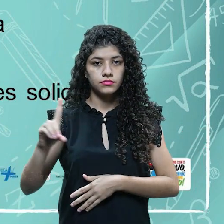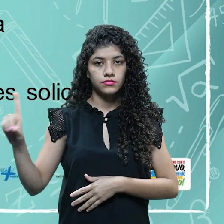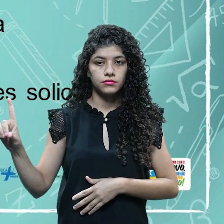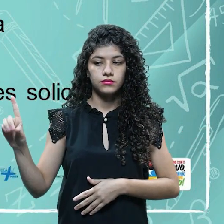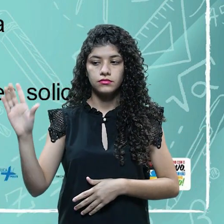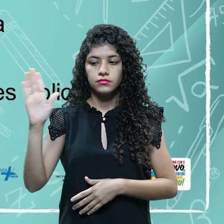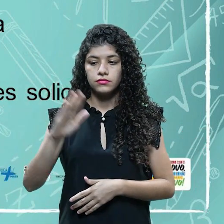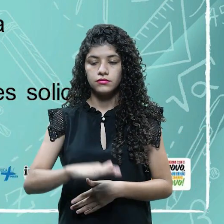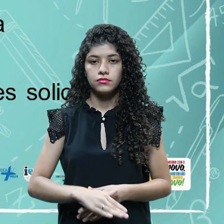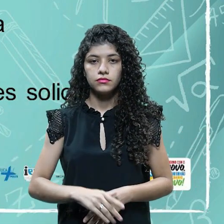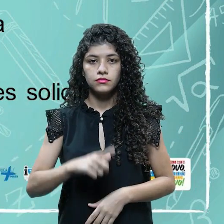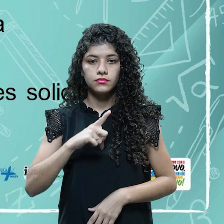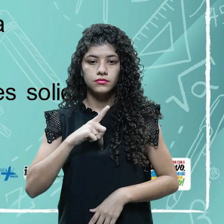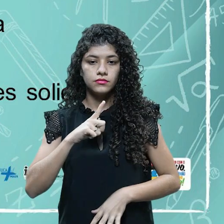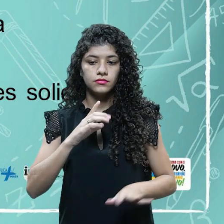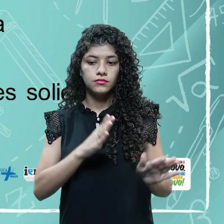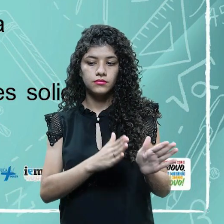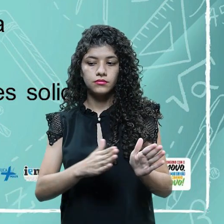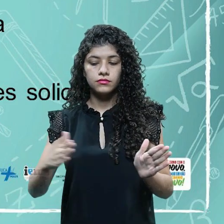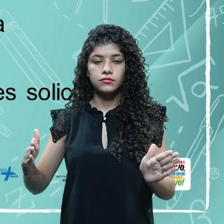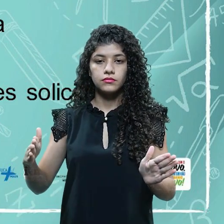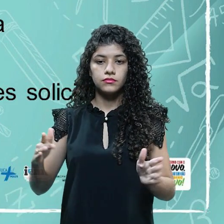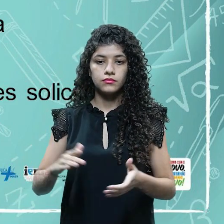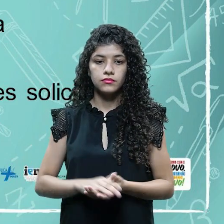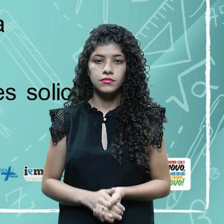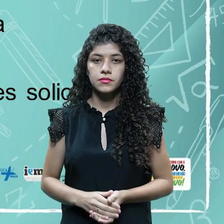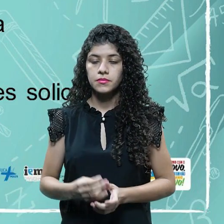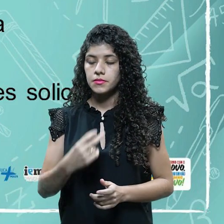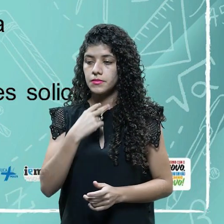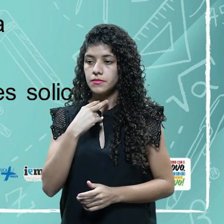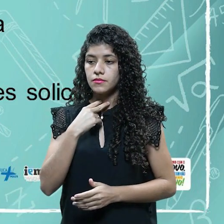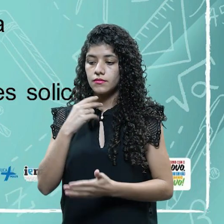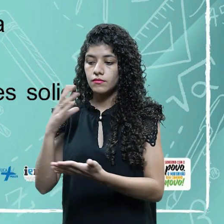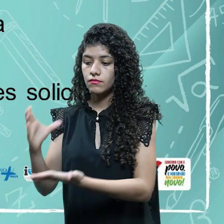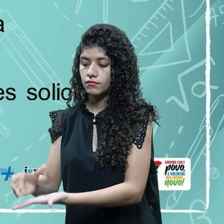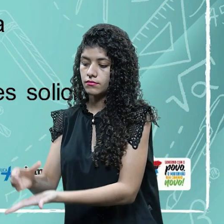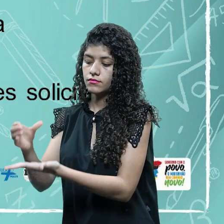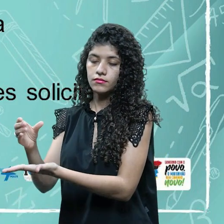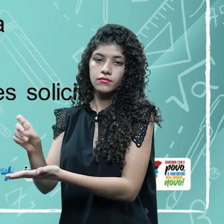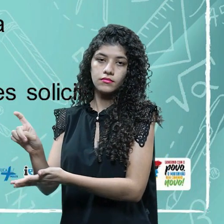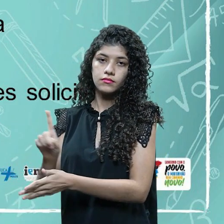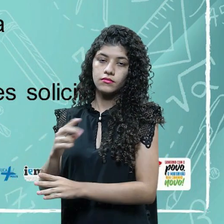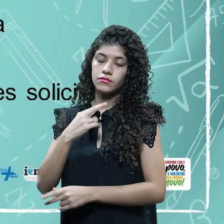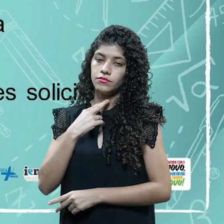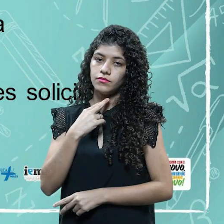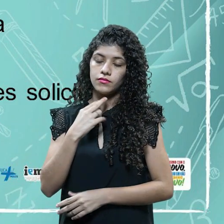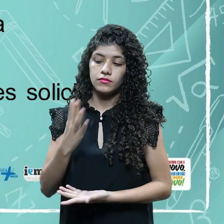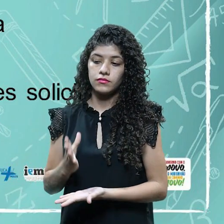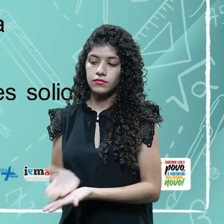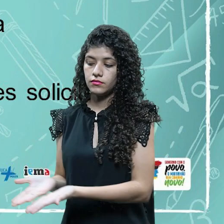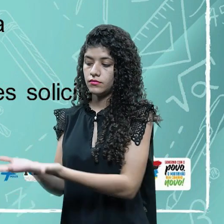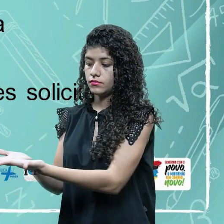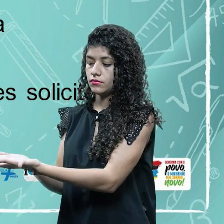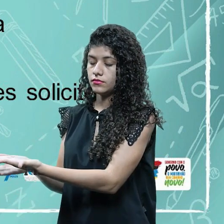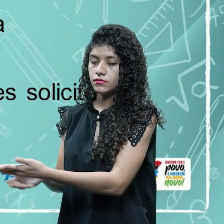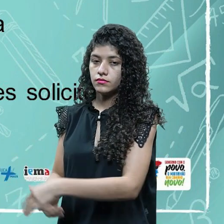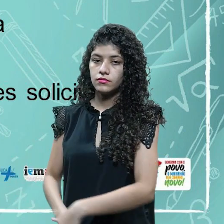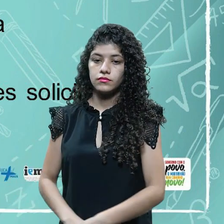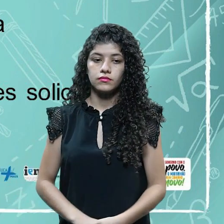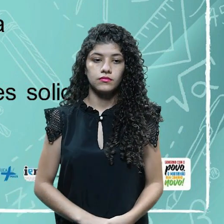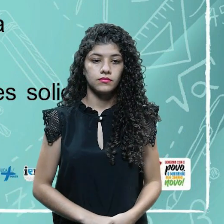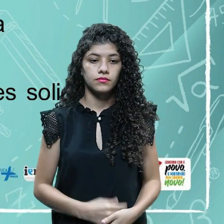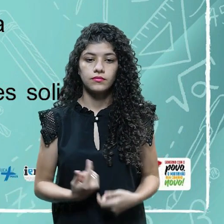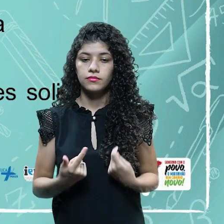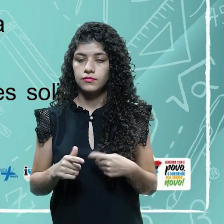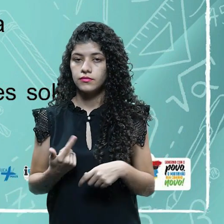água. Sem pegar no copo, com cuidado, pra evitar acidente. Sem precisar retirar os copos, faça